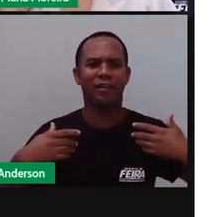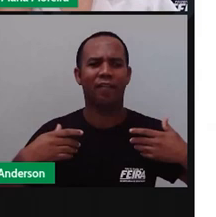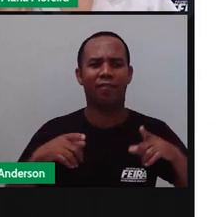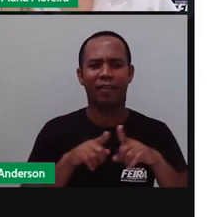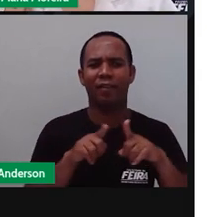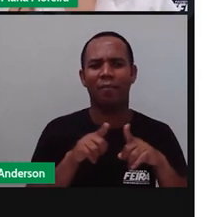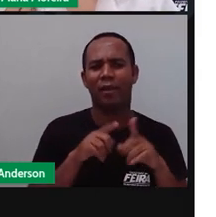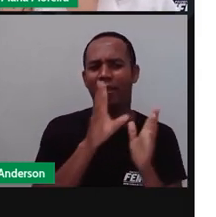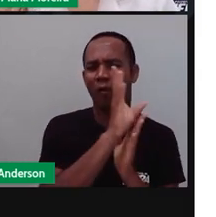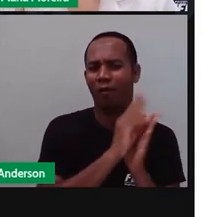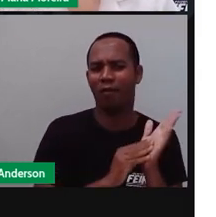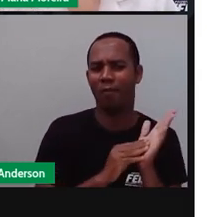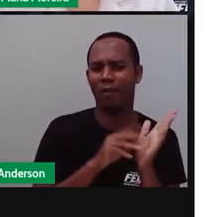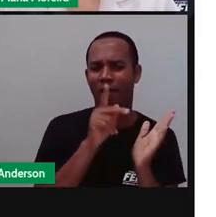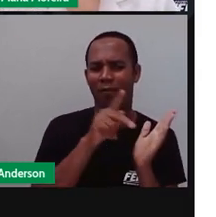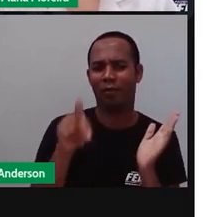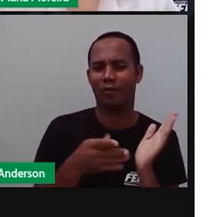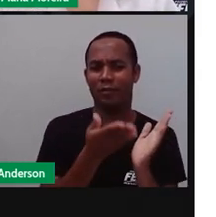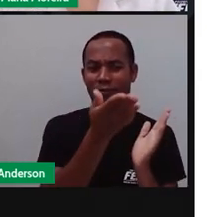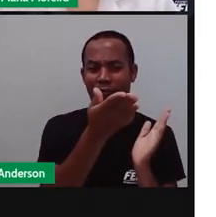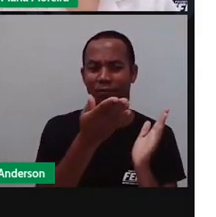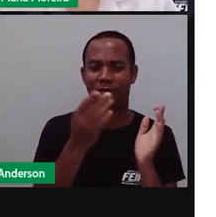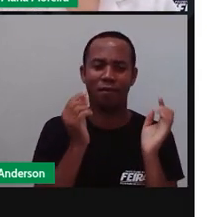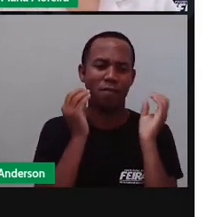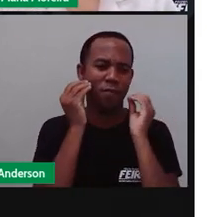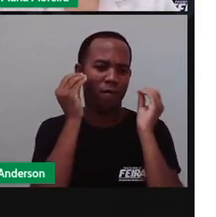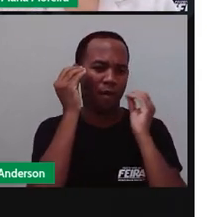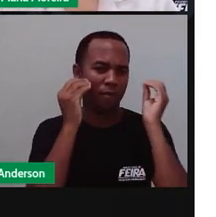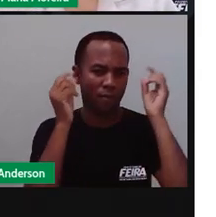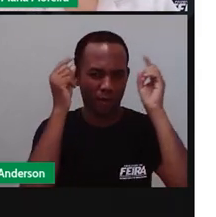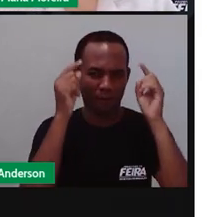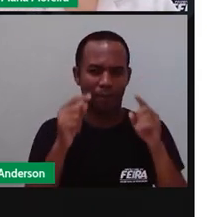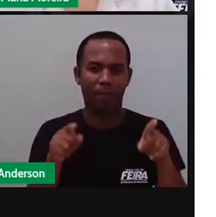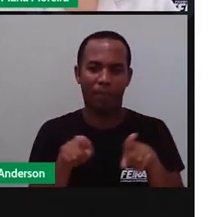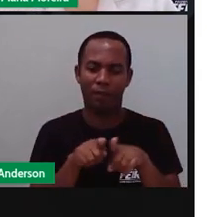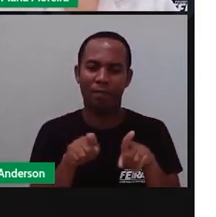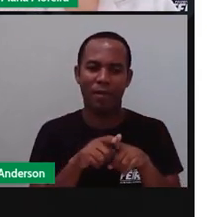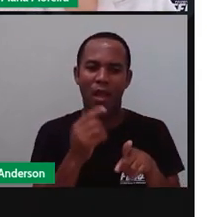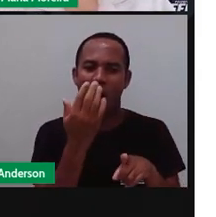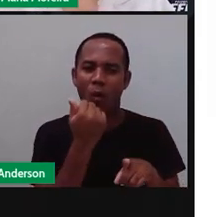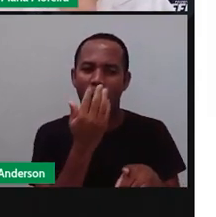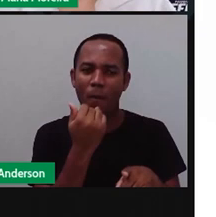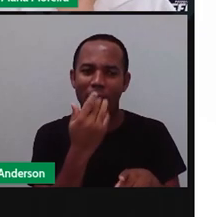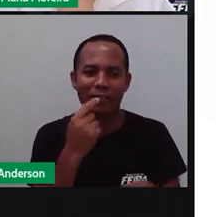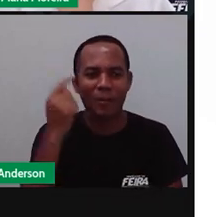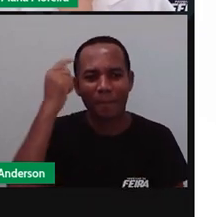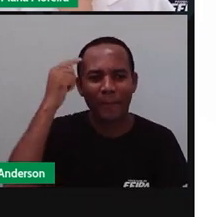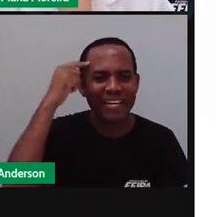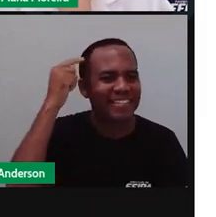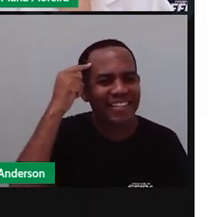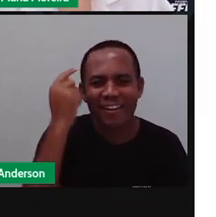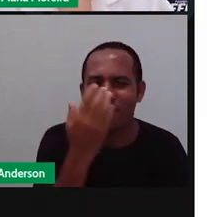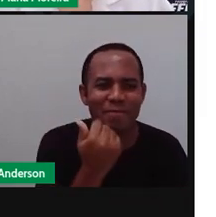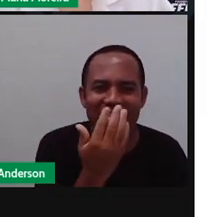caipira e, claro, Tempo das comidas típicas, né?